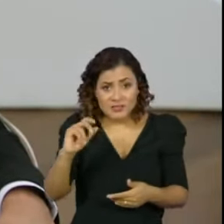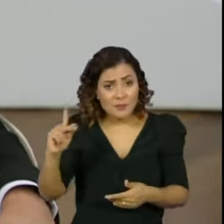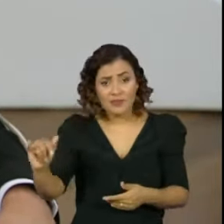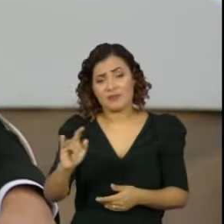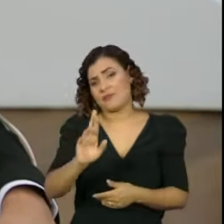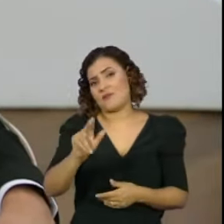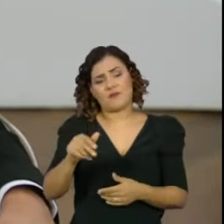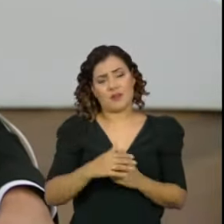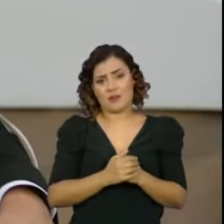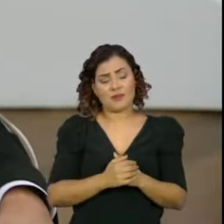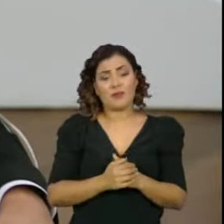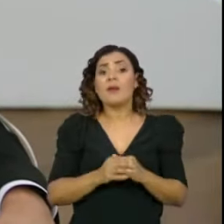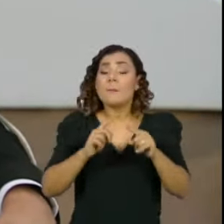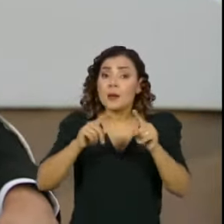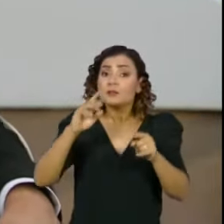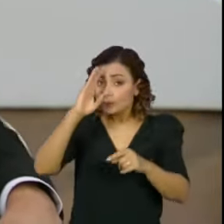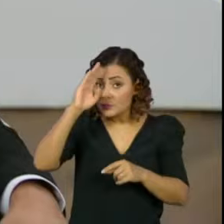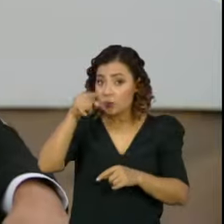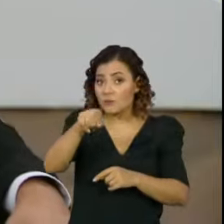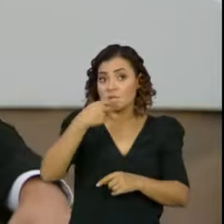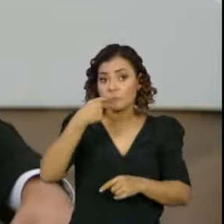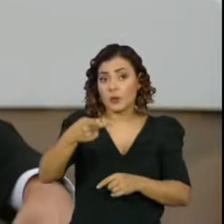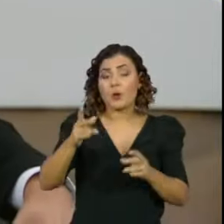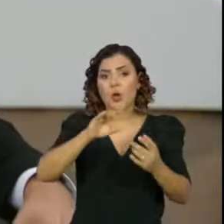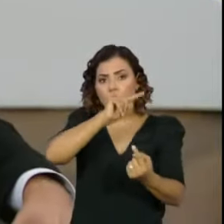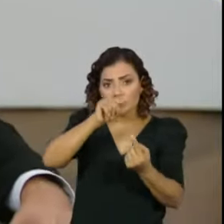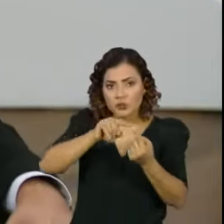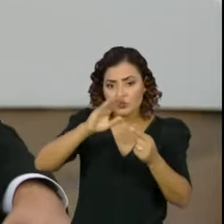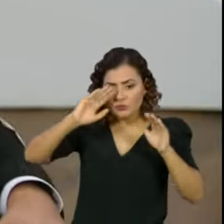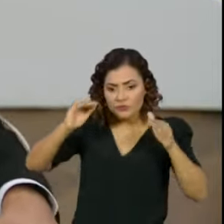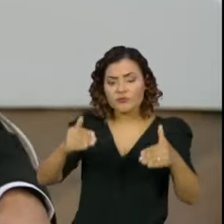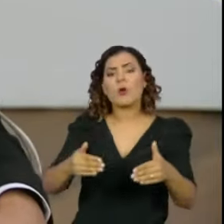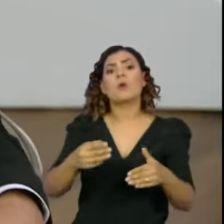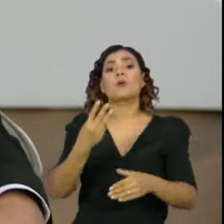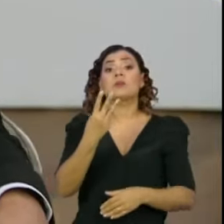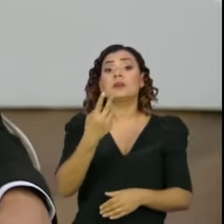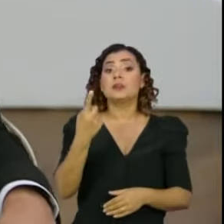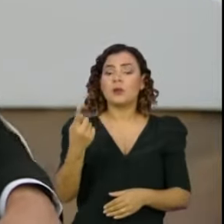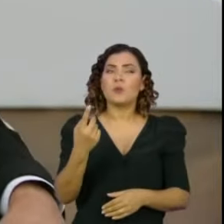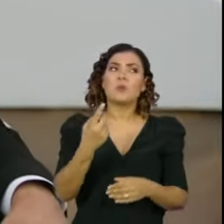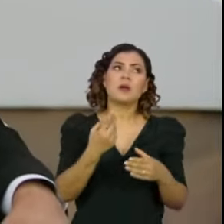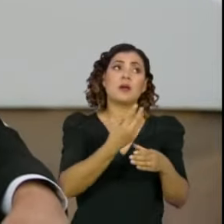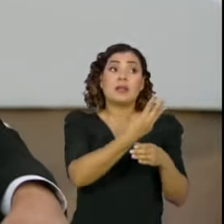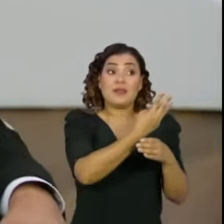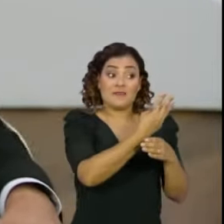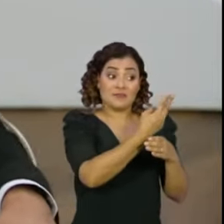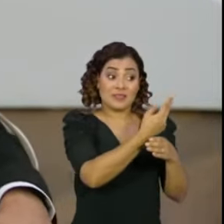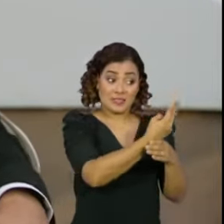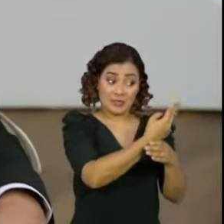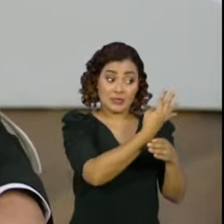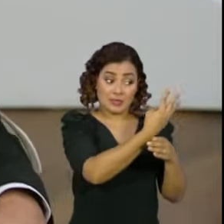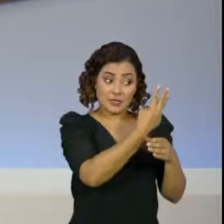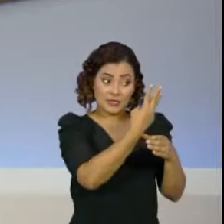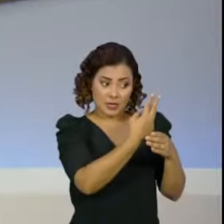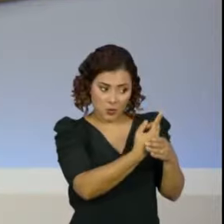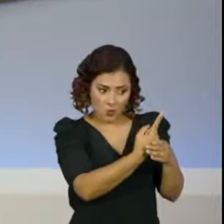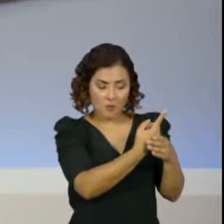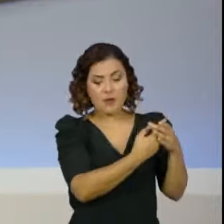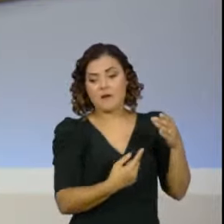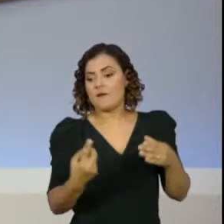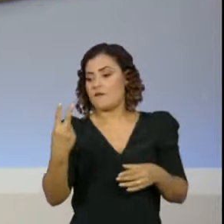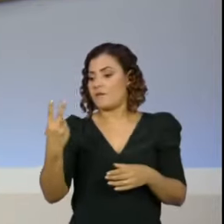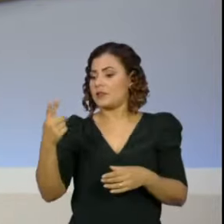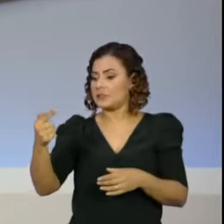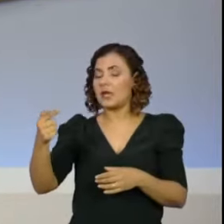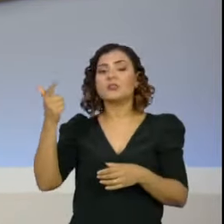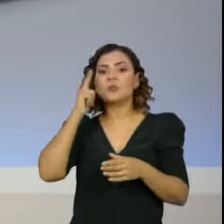Mas essa avaliação, que você bem disse, desse requisito objetivo das 31, das 27 necessárias assinaturas, da indicação de um